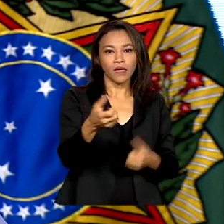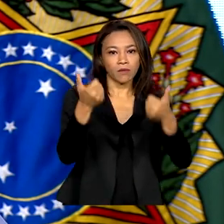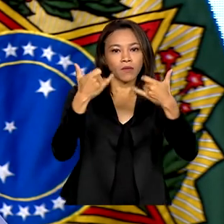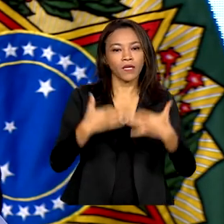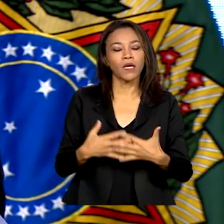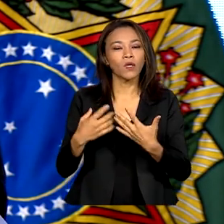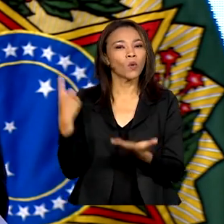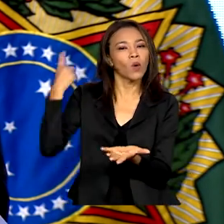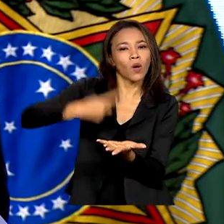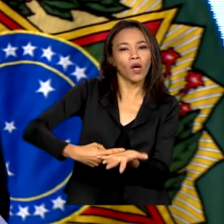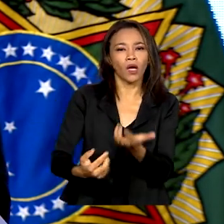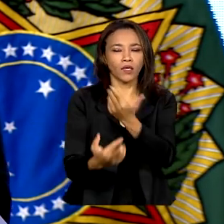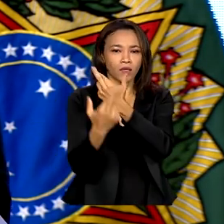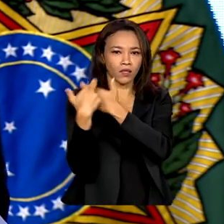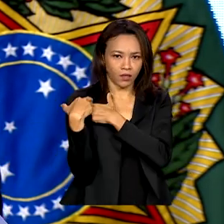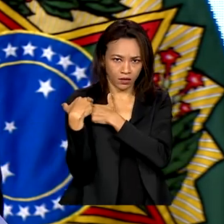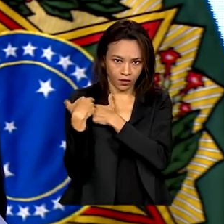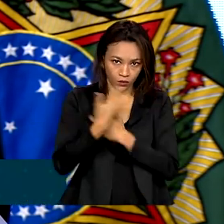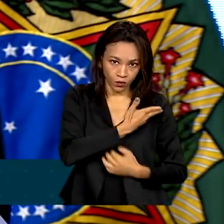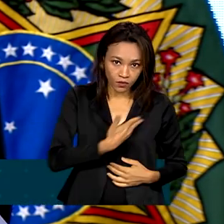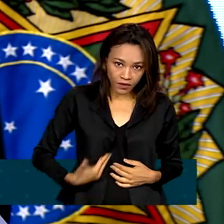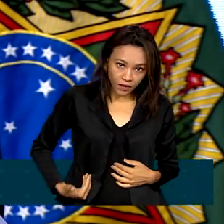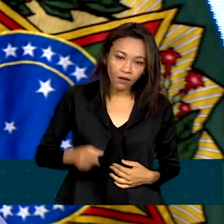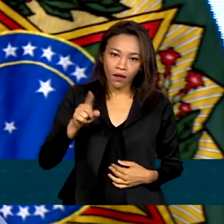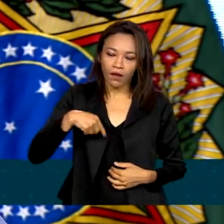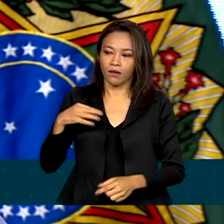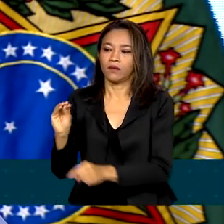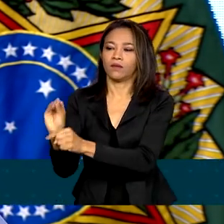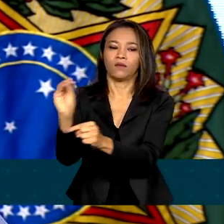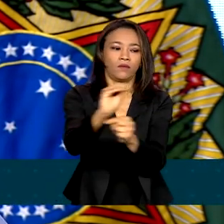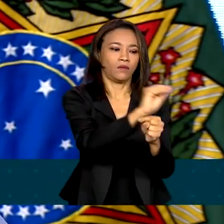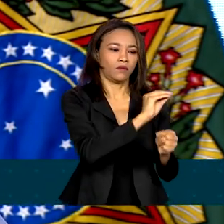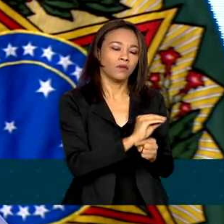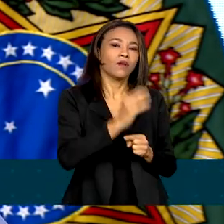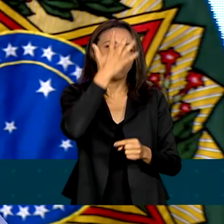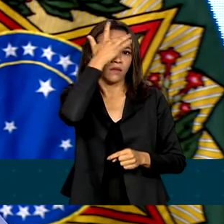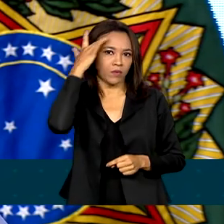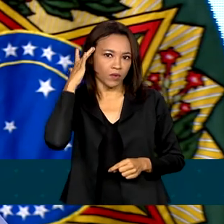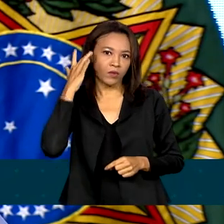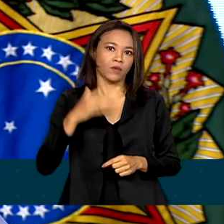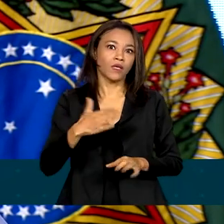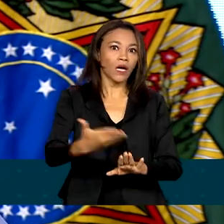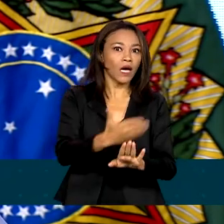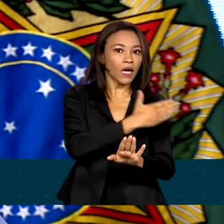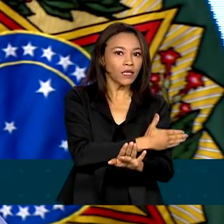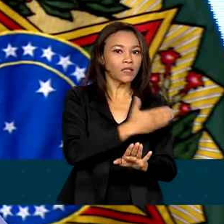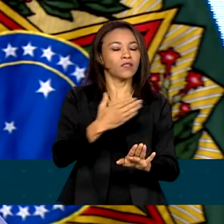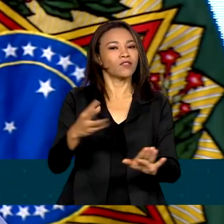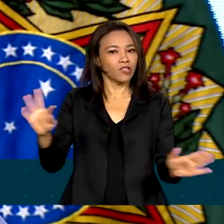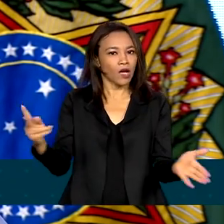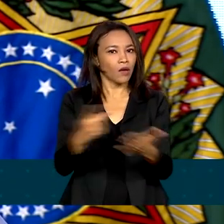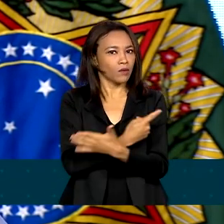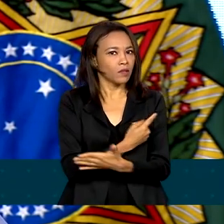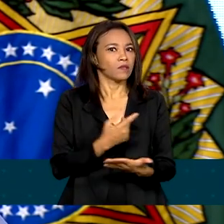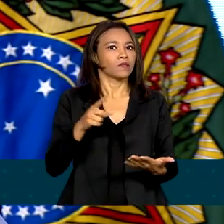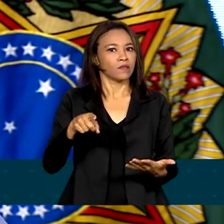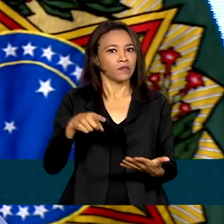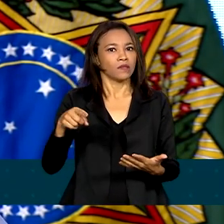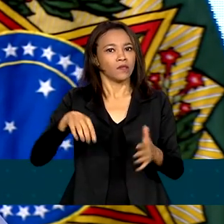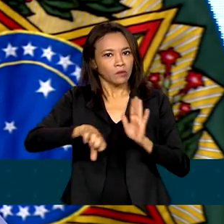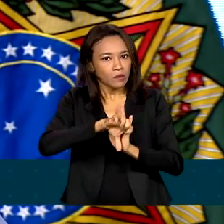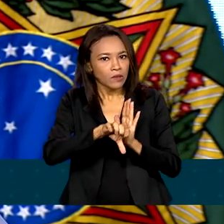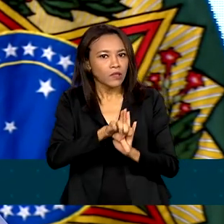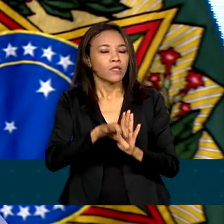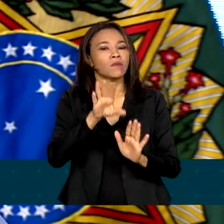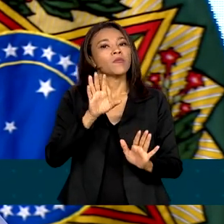de cuidar das pessoas. Cuidar. Cuidar antes das pessoas cometerem qualquer delito, mas também cuidar depois